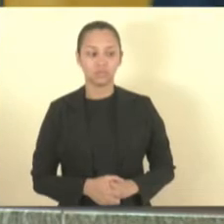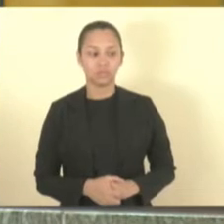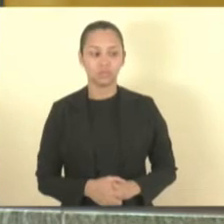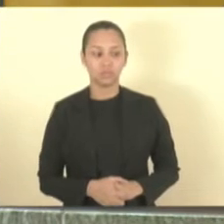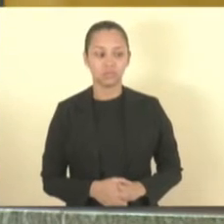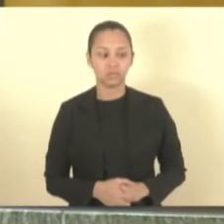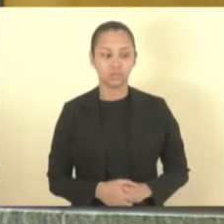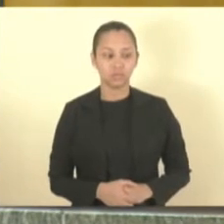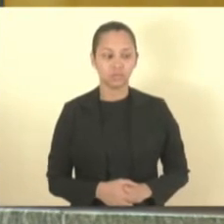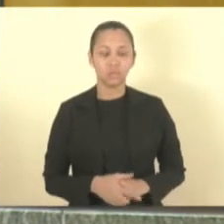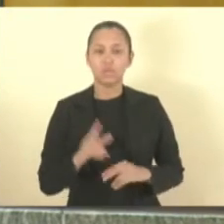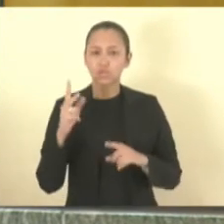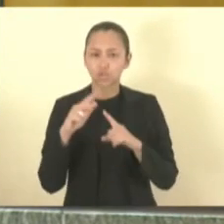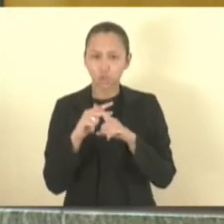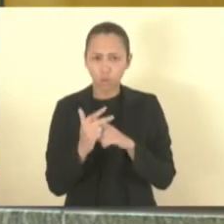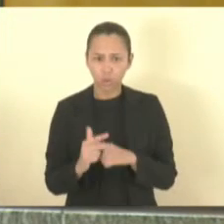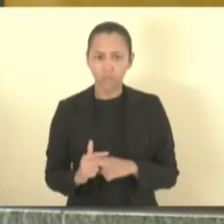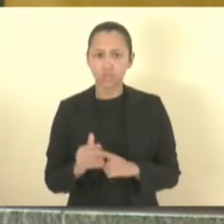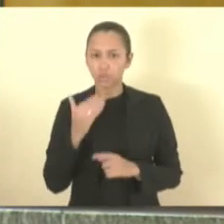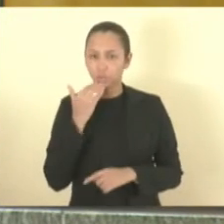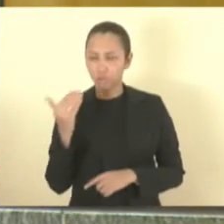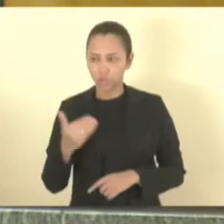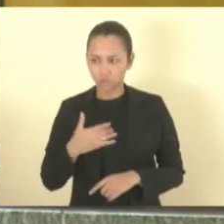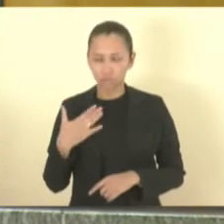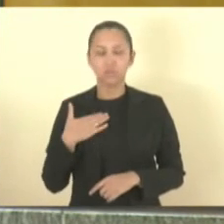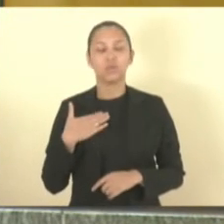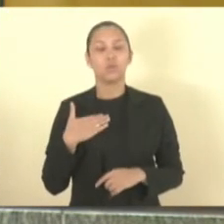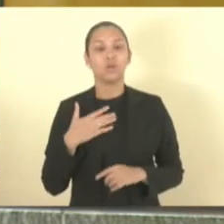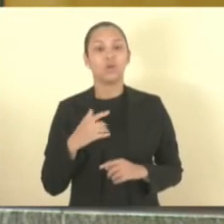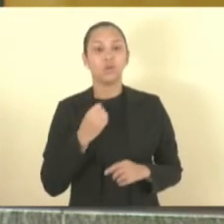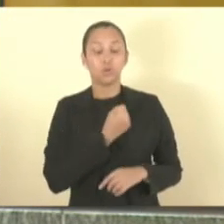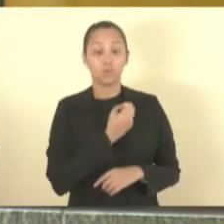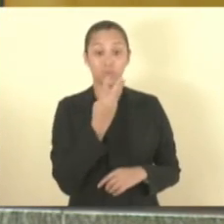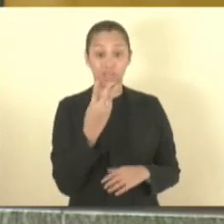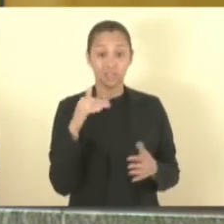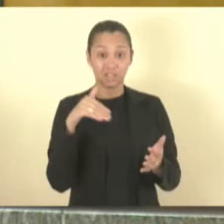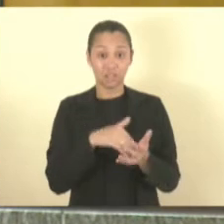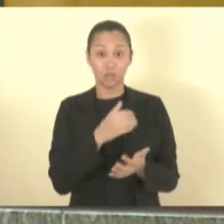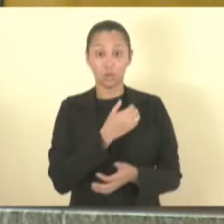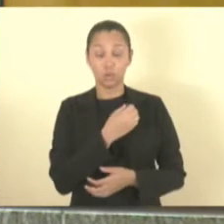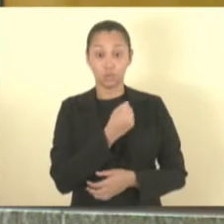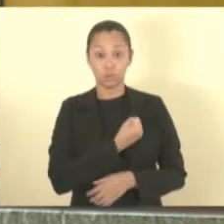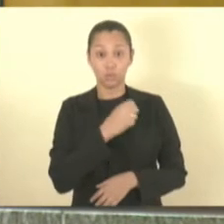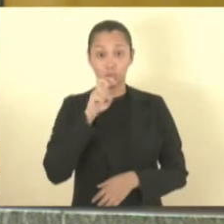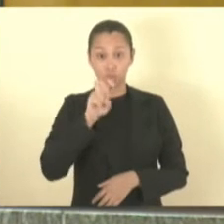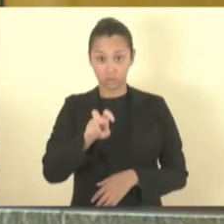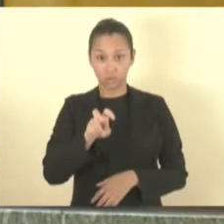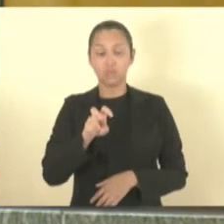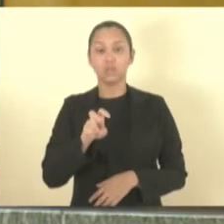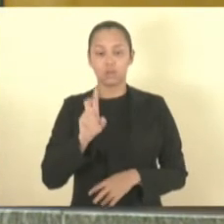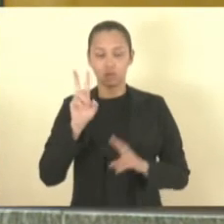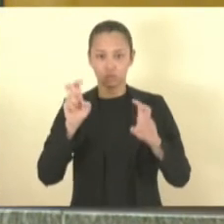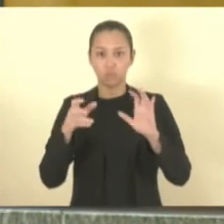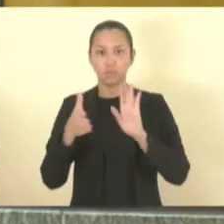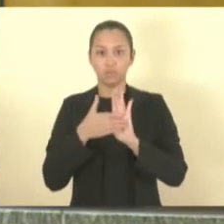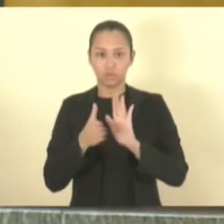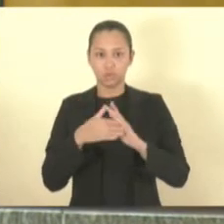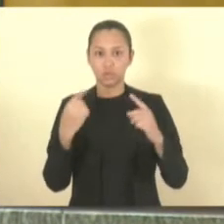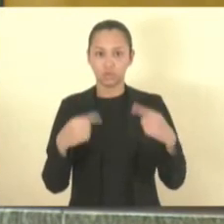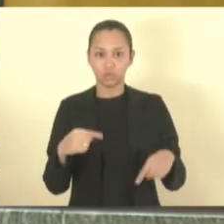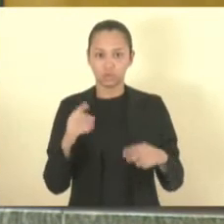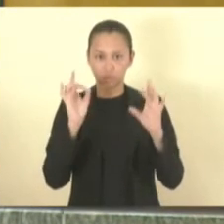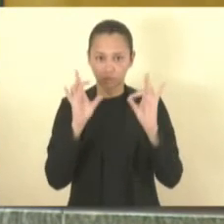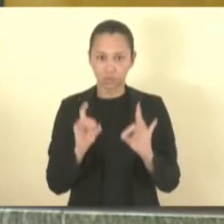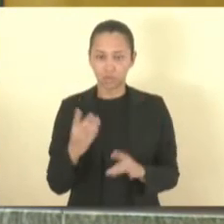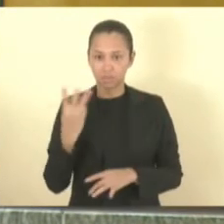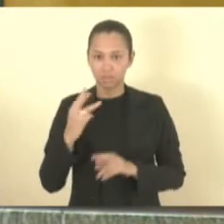Fazendo só uma retificação aqui, é pedido do Marquinho, é do item 3 ao item 5. Tratam-se de proposições de discussão especial